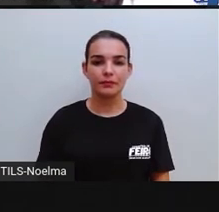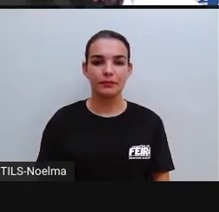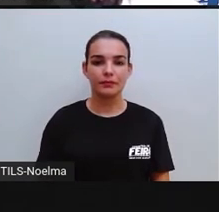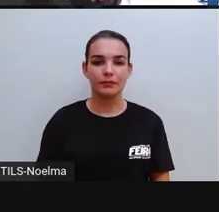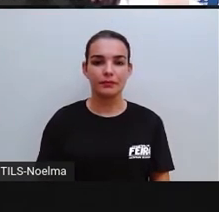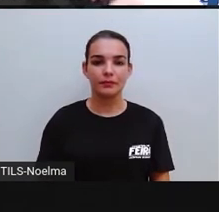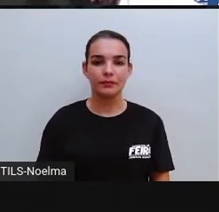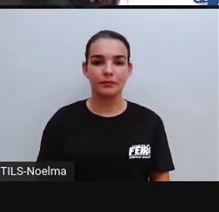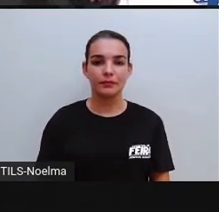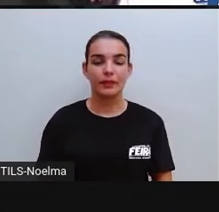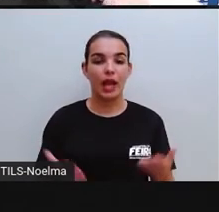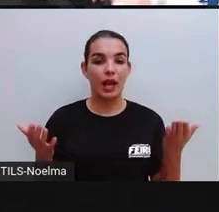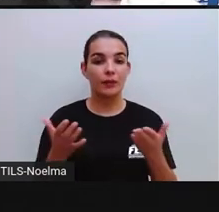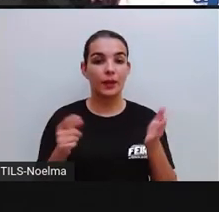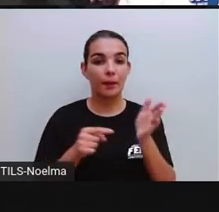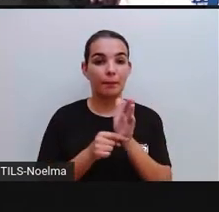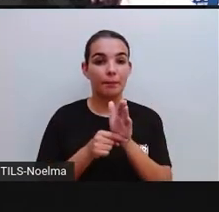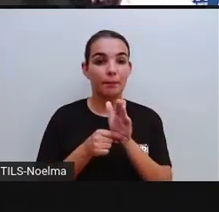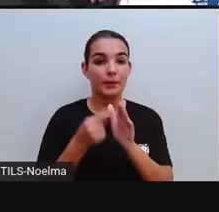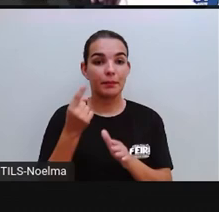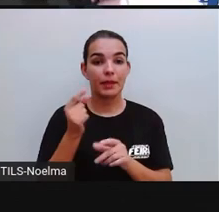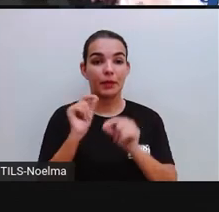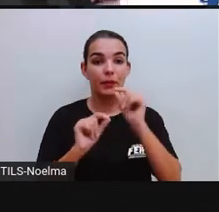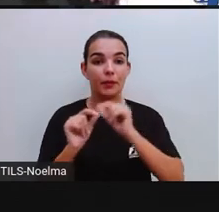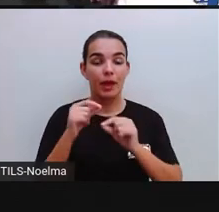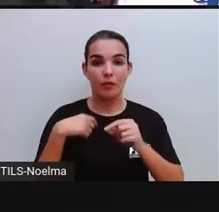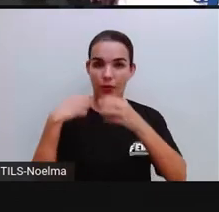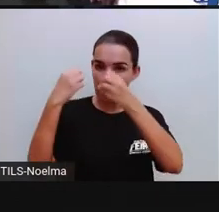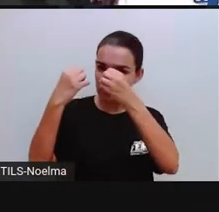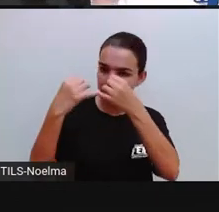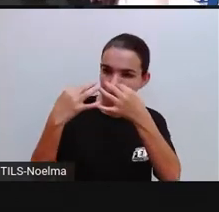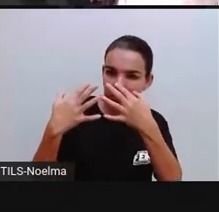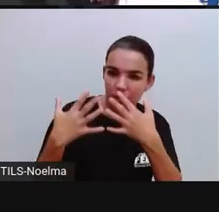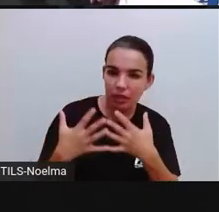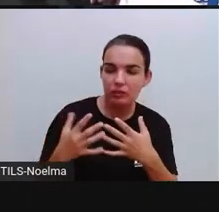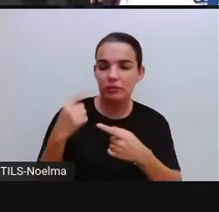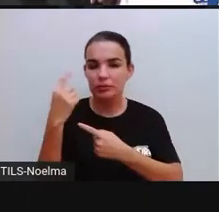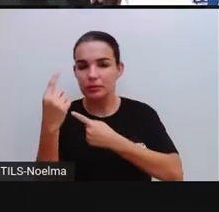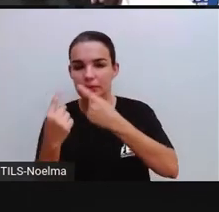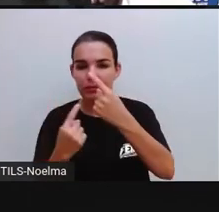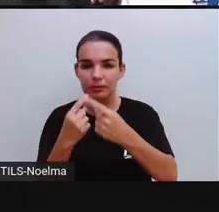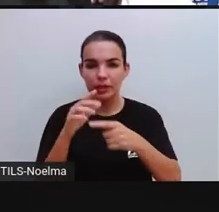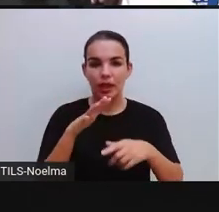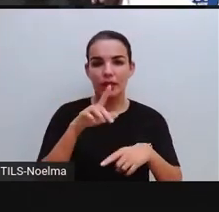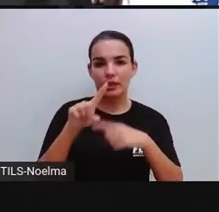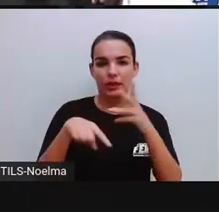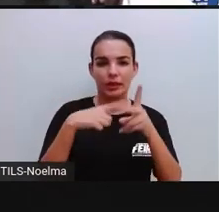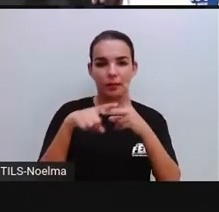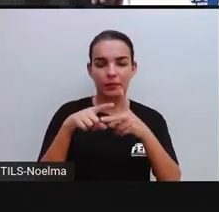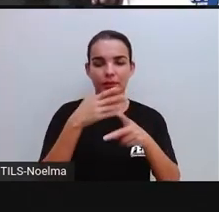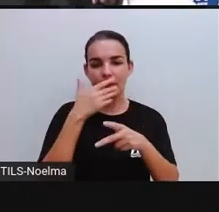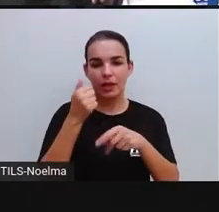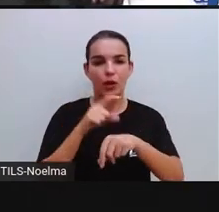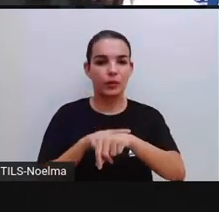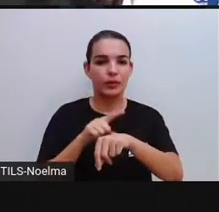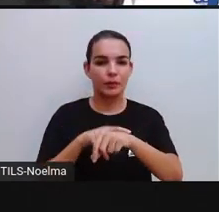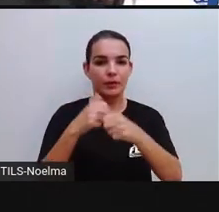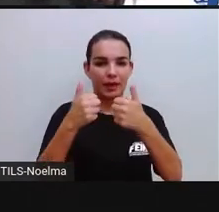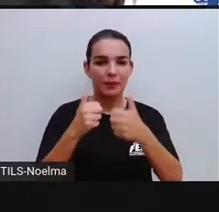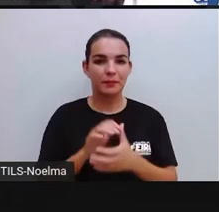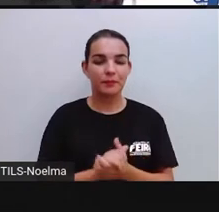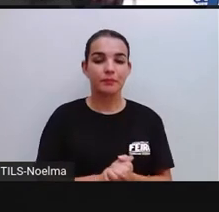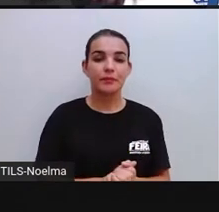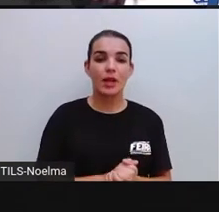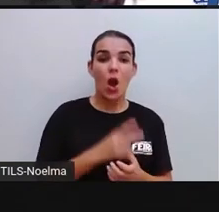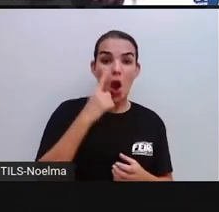E aí, primeiro, a gente vai jogar. Eu vou explicando para vocês, depois a gente melhora aí o tempo, tá? Então,